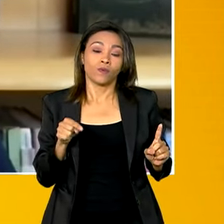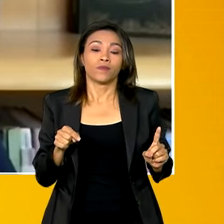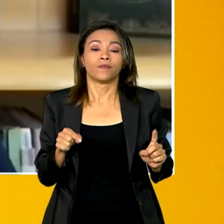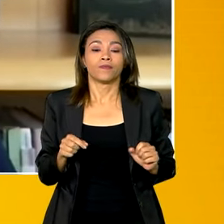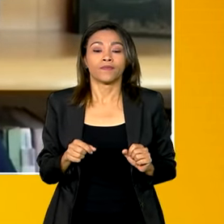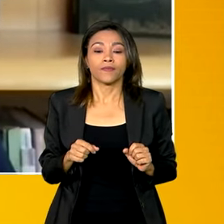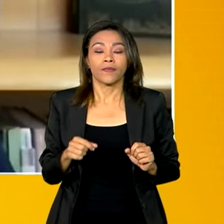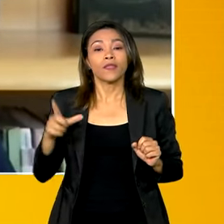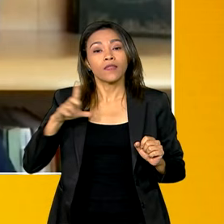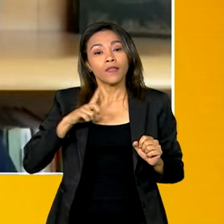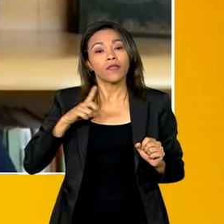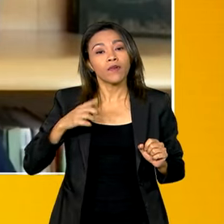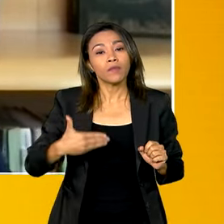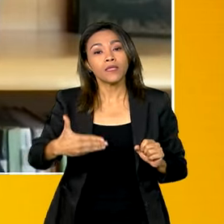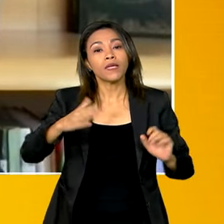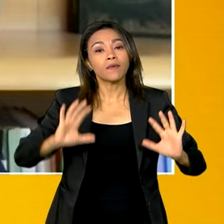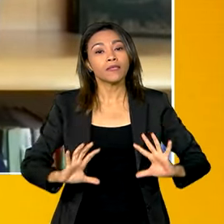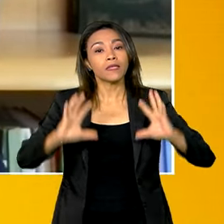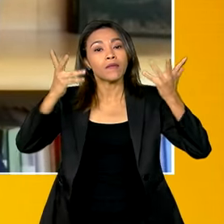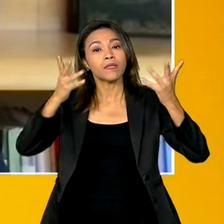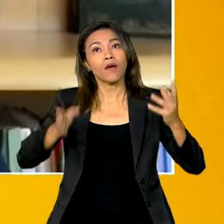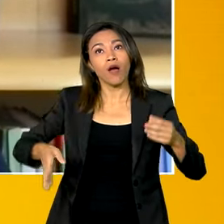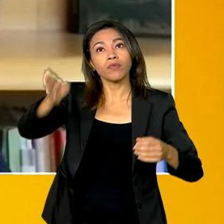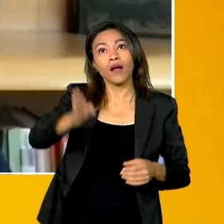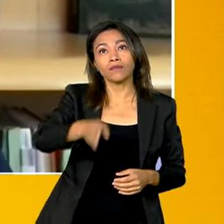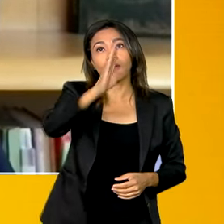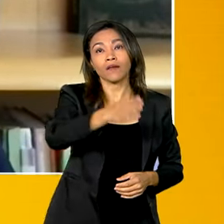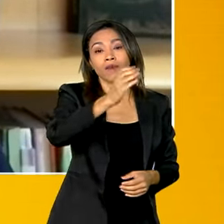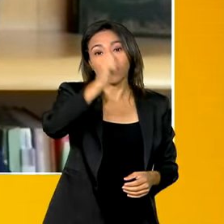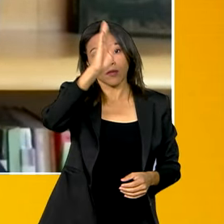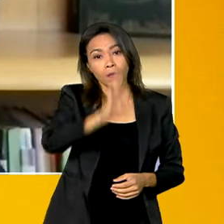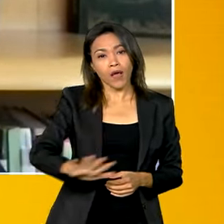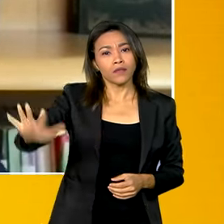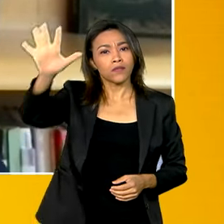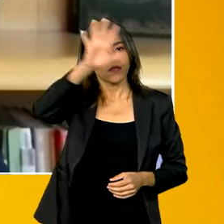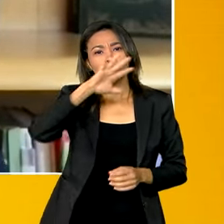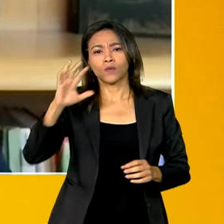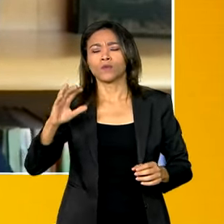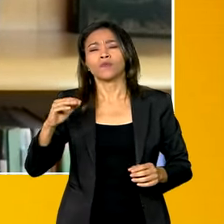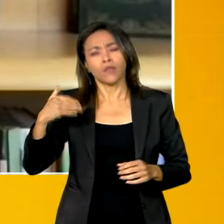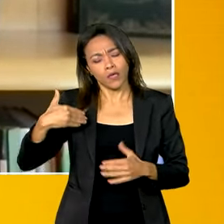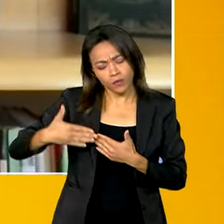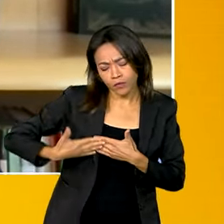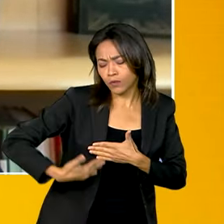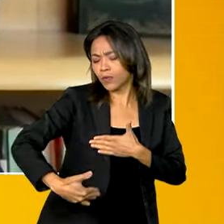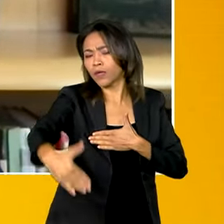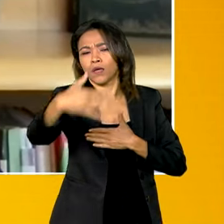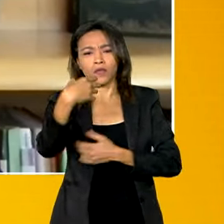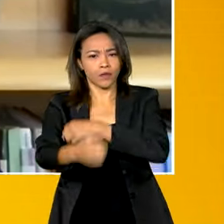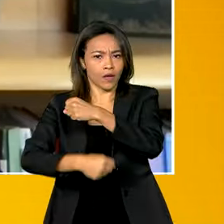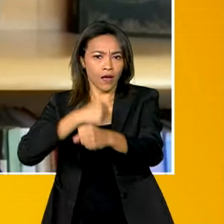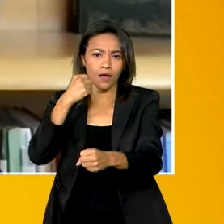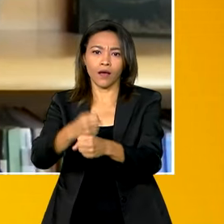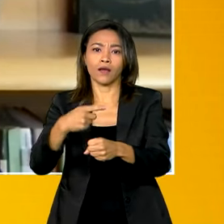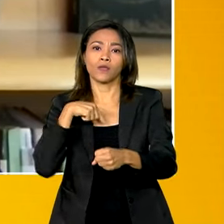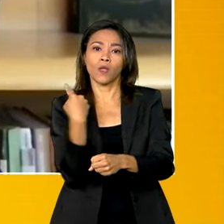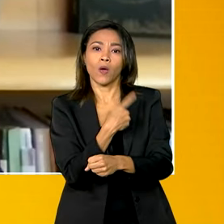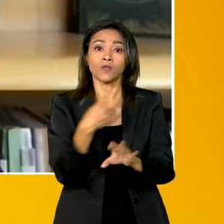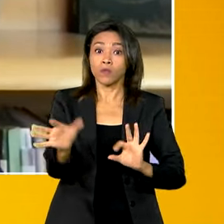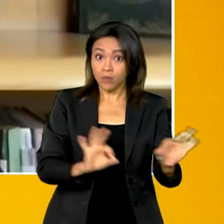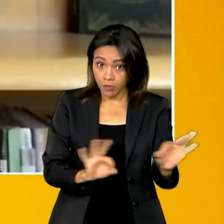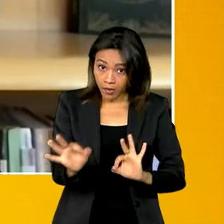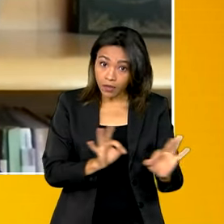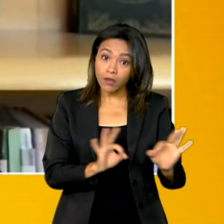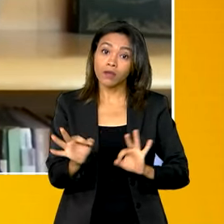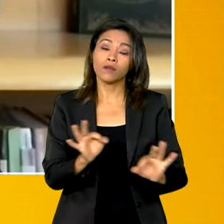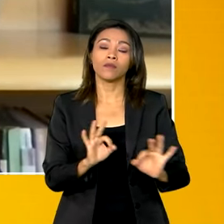também essa celebração percorrendo o Brasil, Faremos o ano inteiro a circulação, né? Nós estamos, nesse momento, nos preparando pra isso.